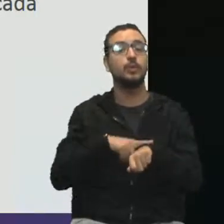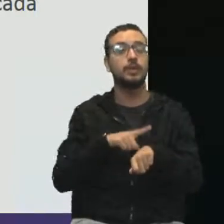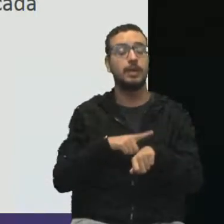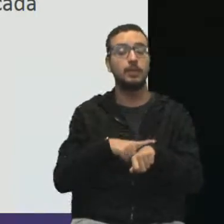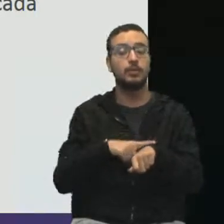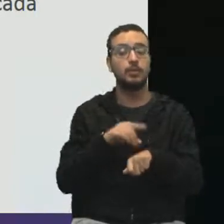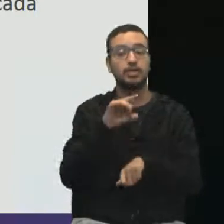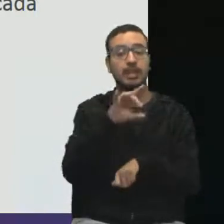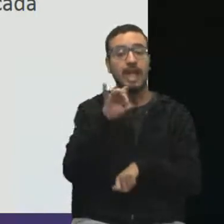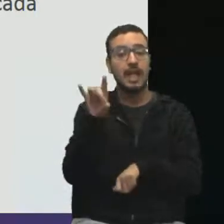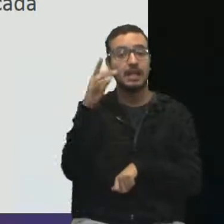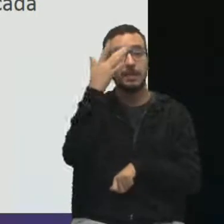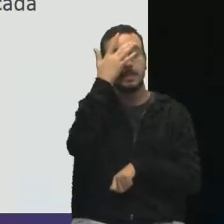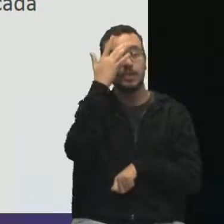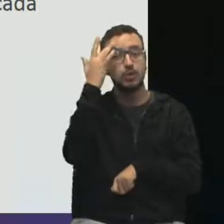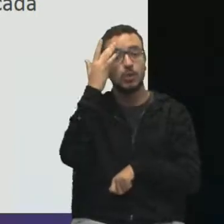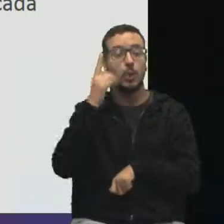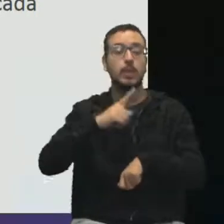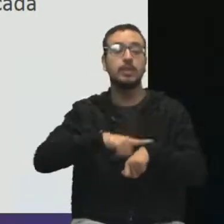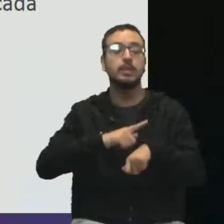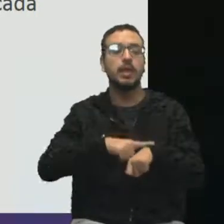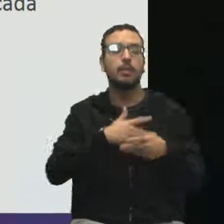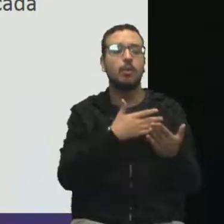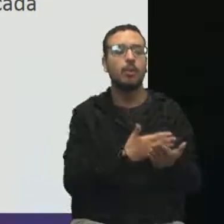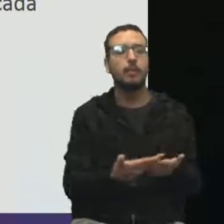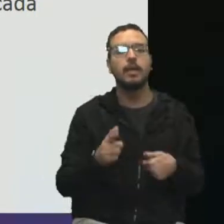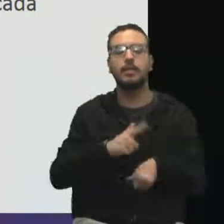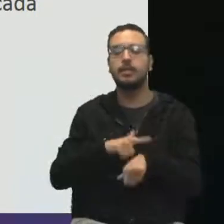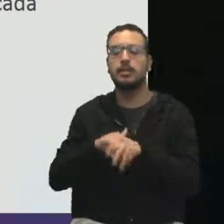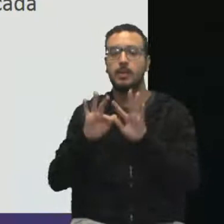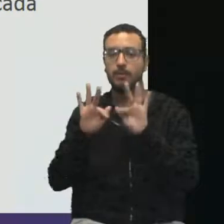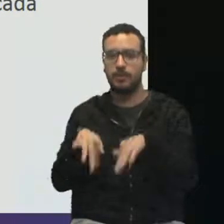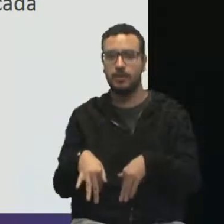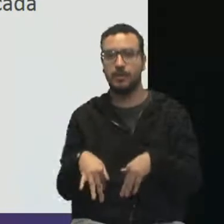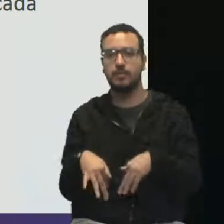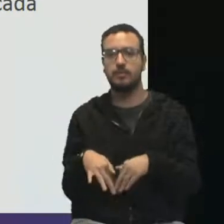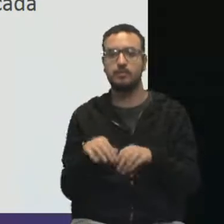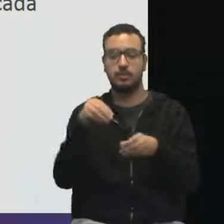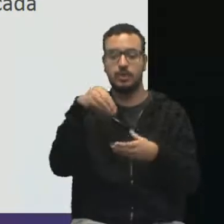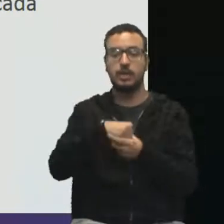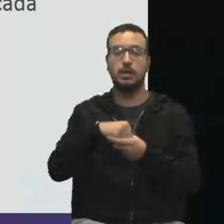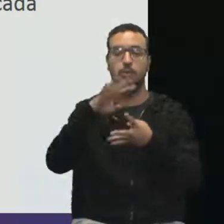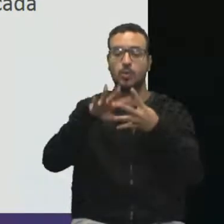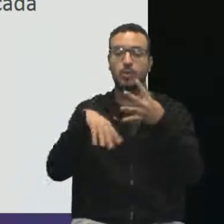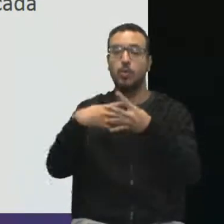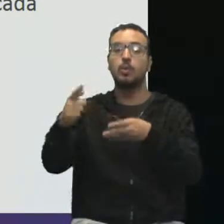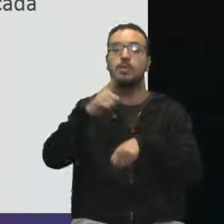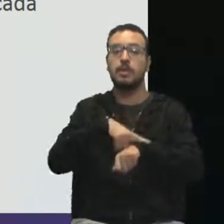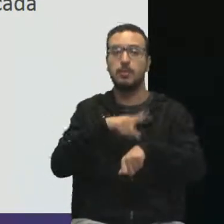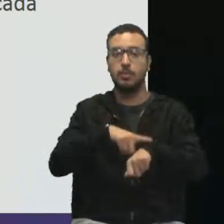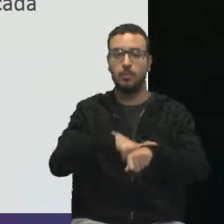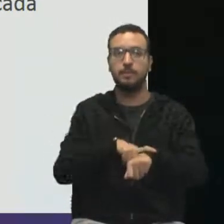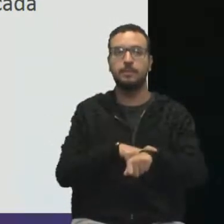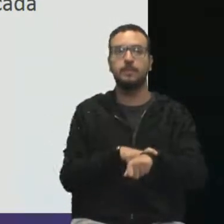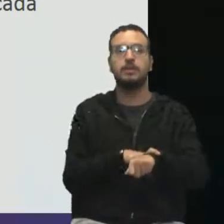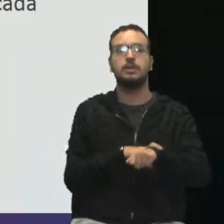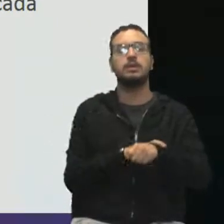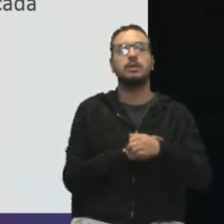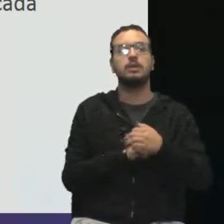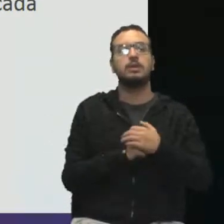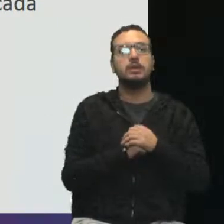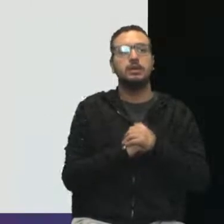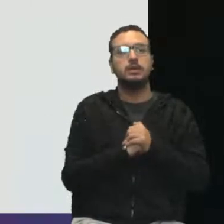das ações de cada pessoa lá no meu cronograma, né? Junto ao cronograma e também junto à nossa EAP.